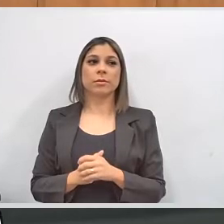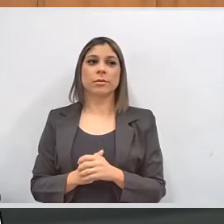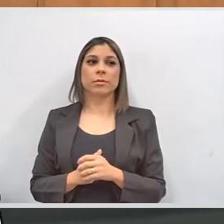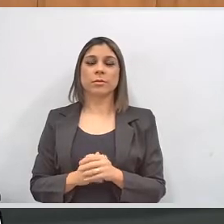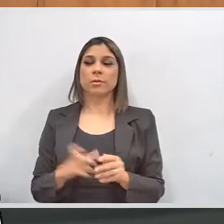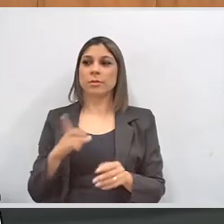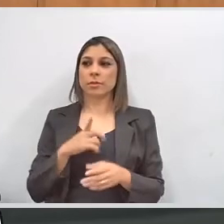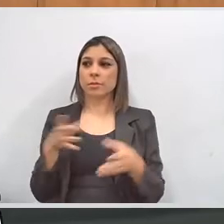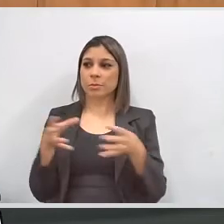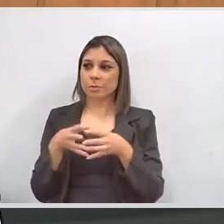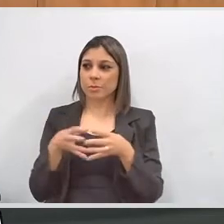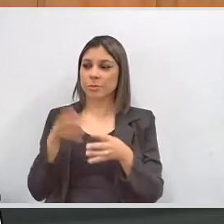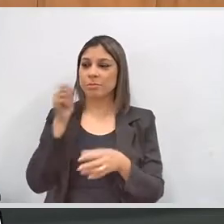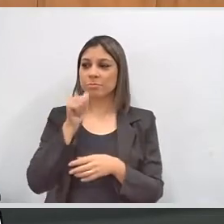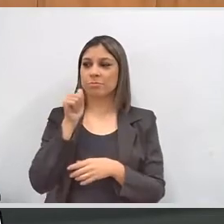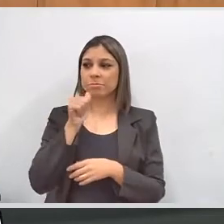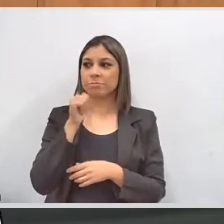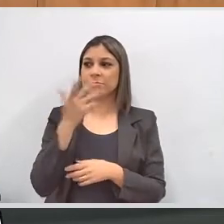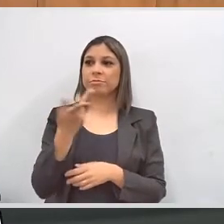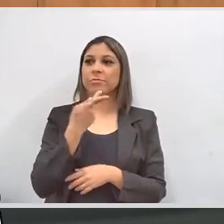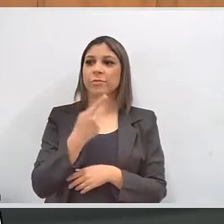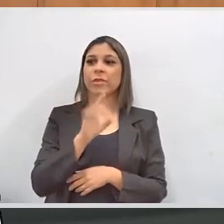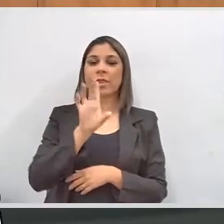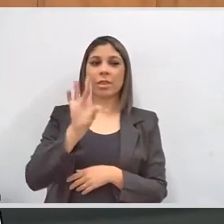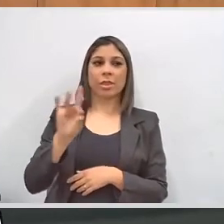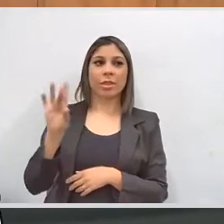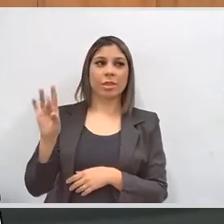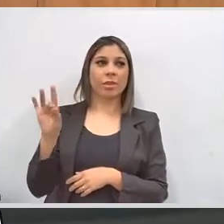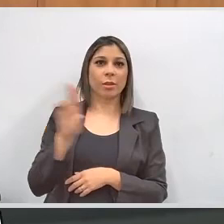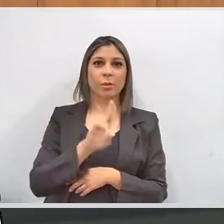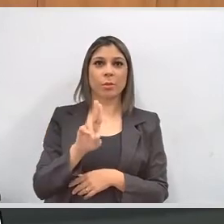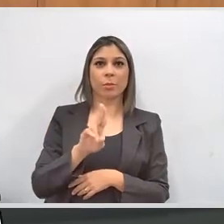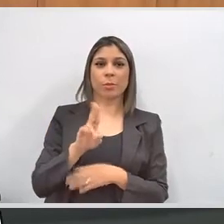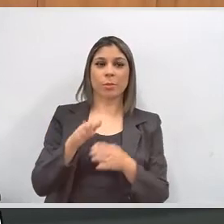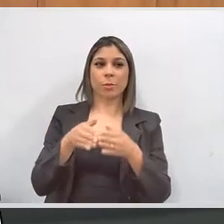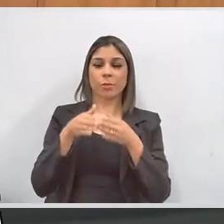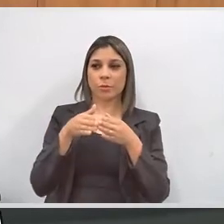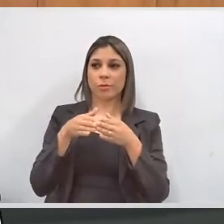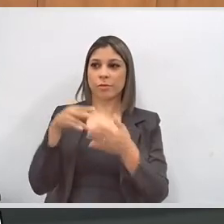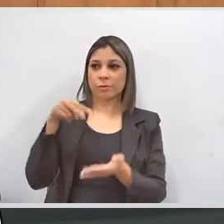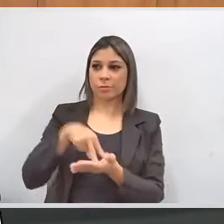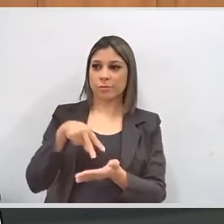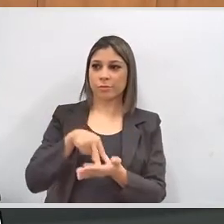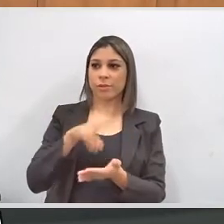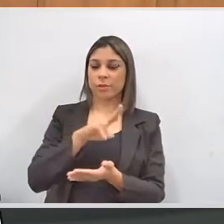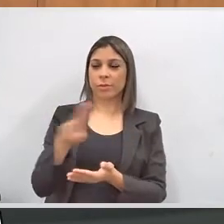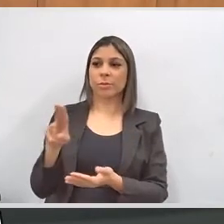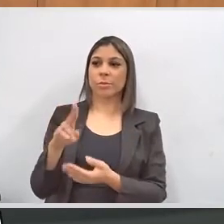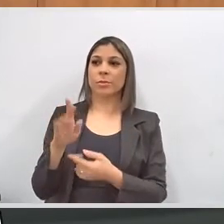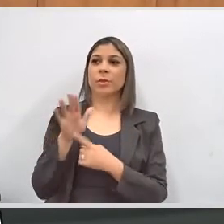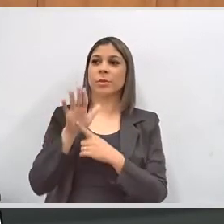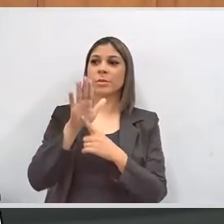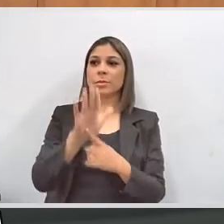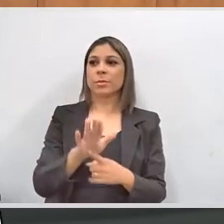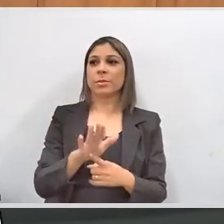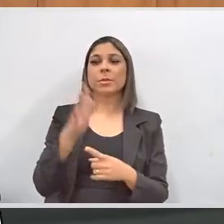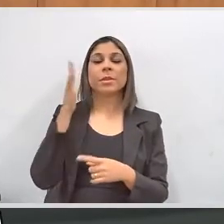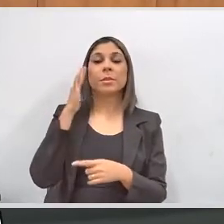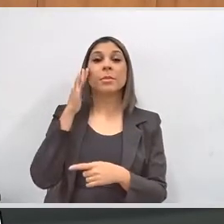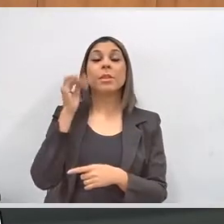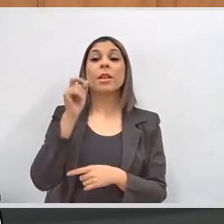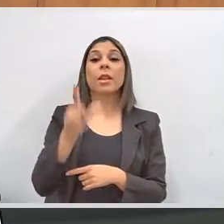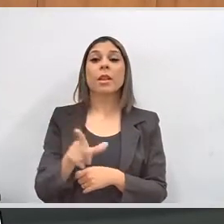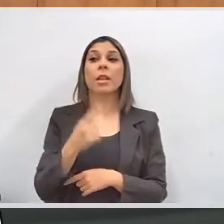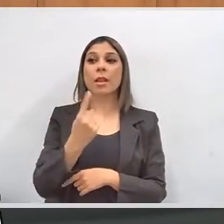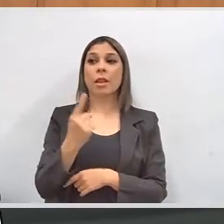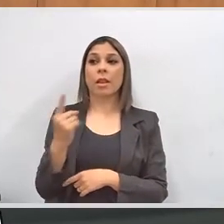temos aqui a composição feminina. O senhor podia até nominá-las e eu pedi que a TV Assembleia pudesse levantar o nome de cada uma e elas se manifestarem